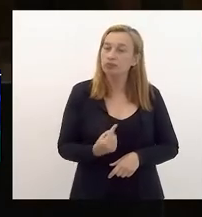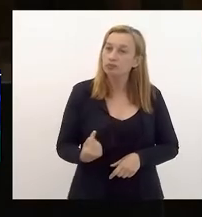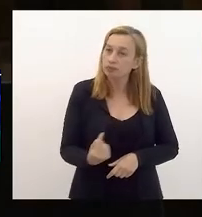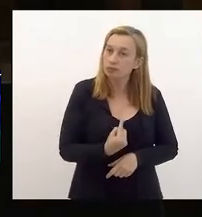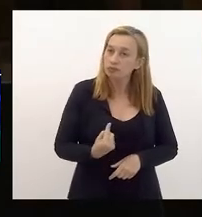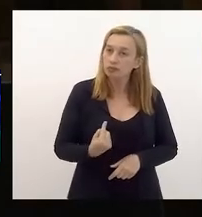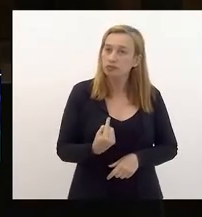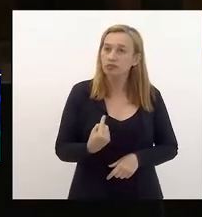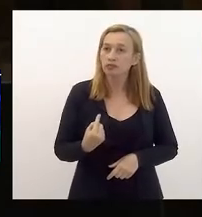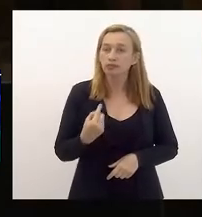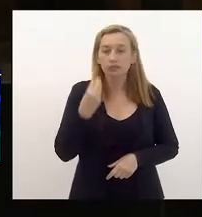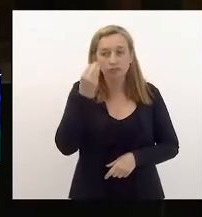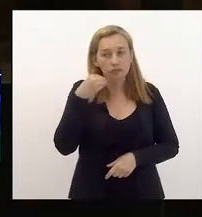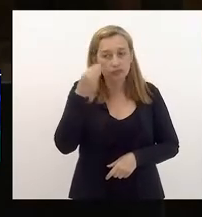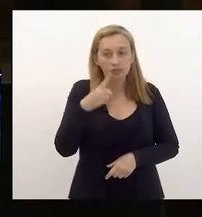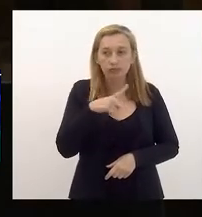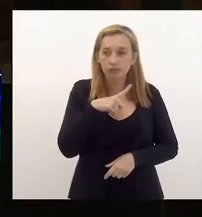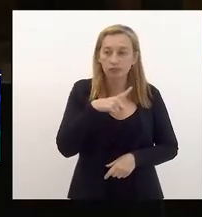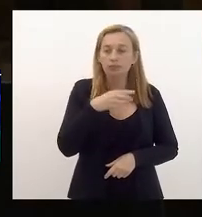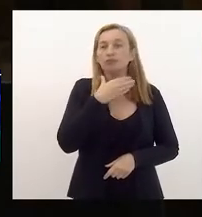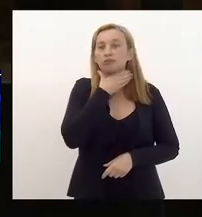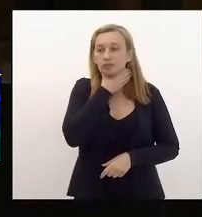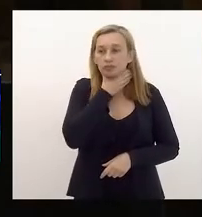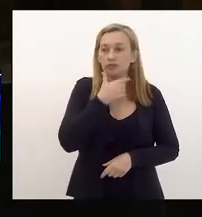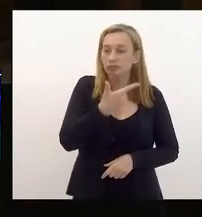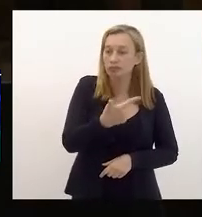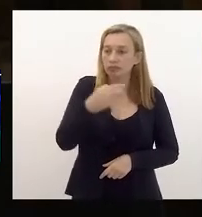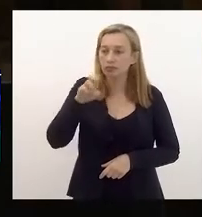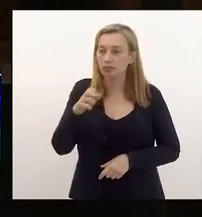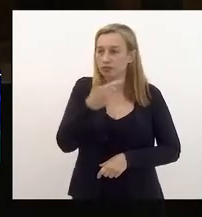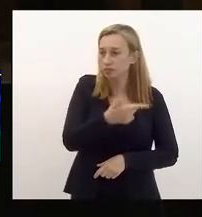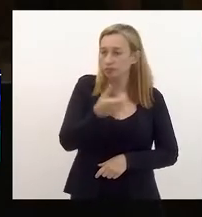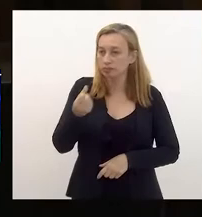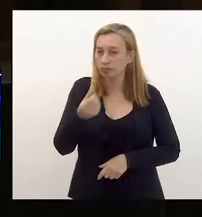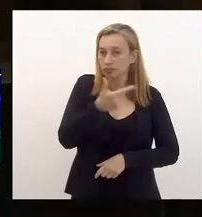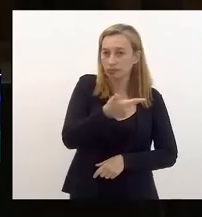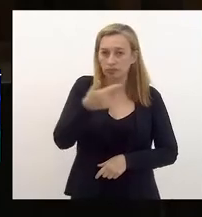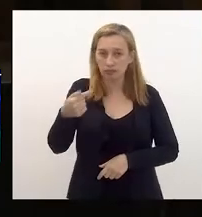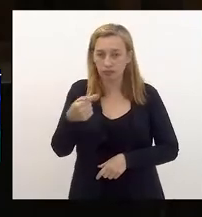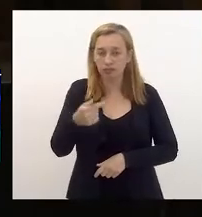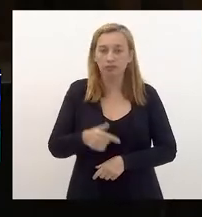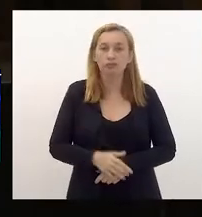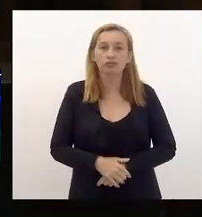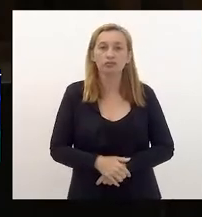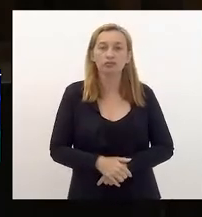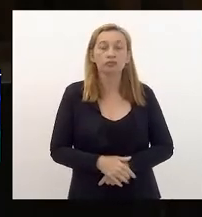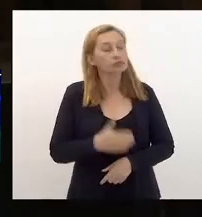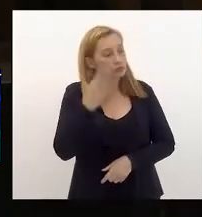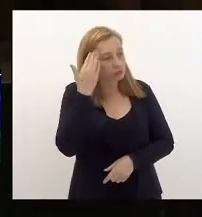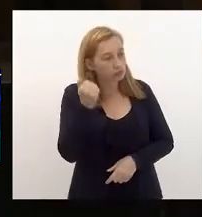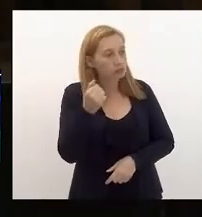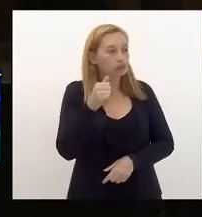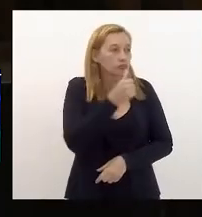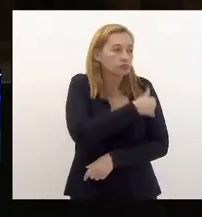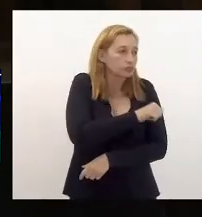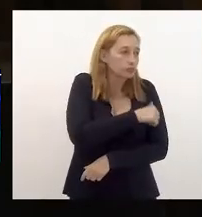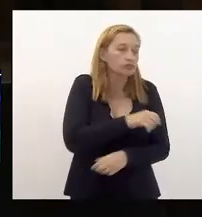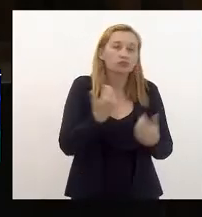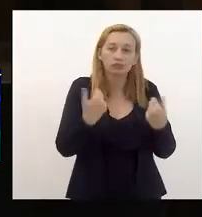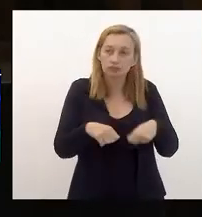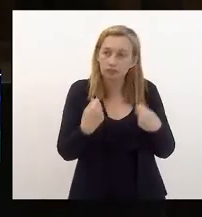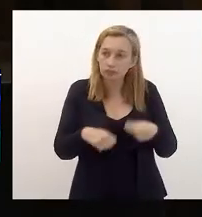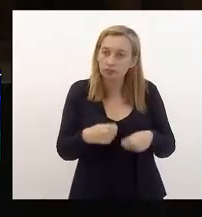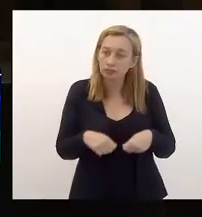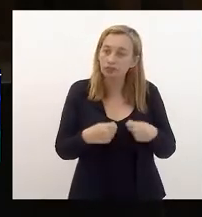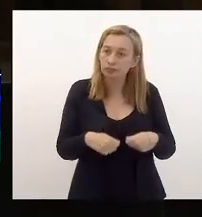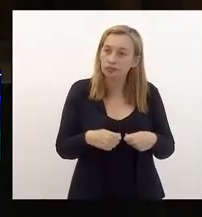vivenciou a crise de 2015, 2016, 2017, que a gente sabe que o Rio de Janeiro precisa passar um pente